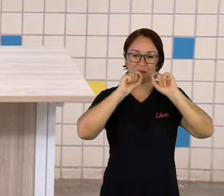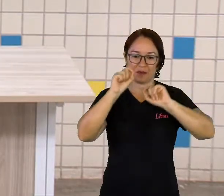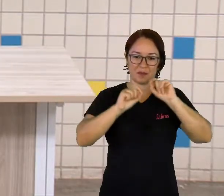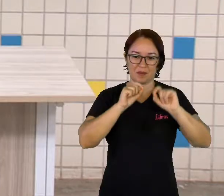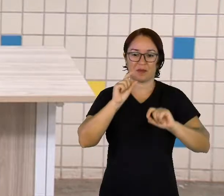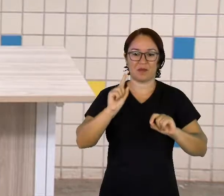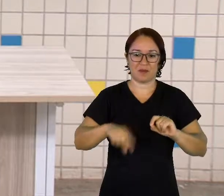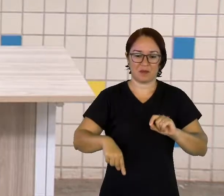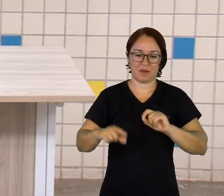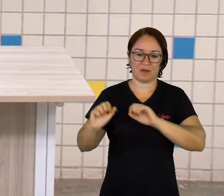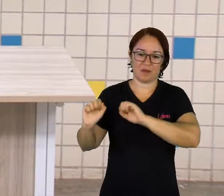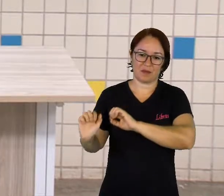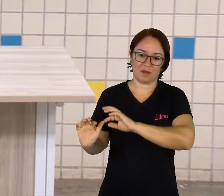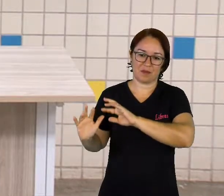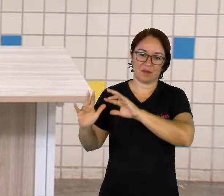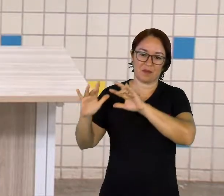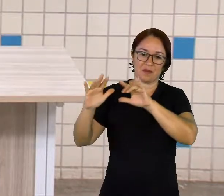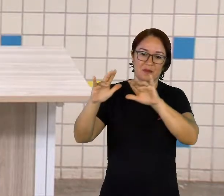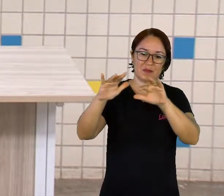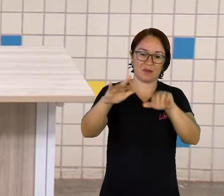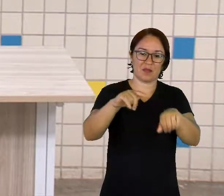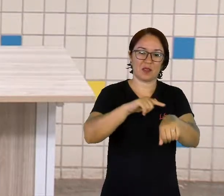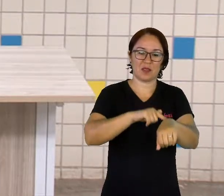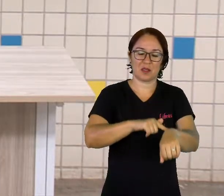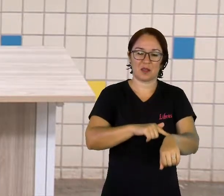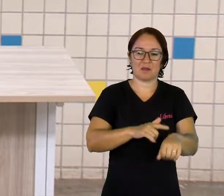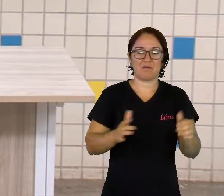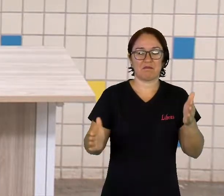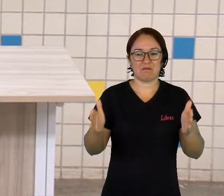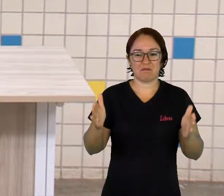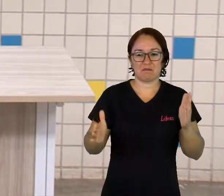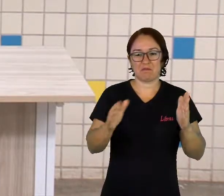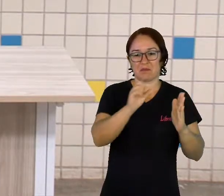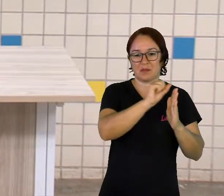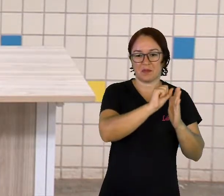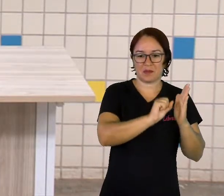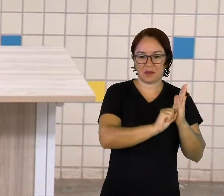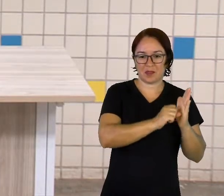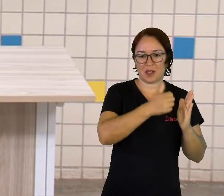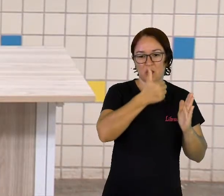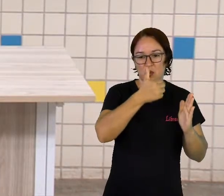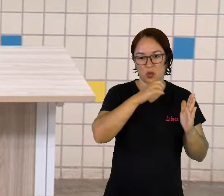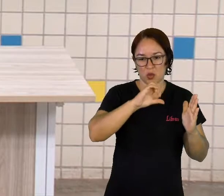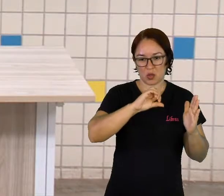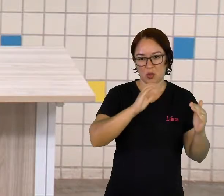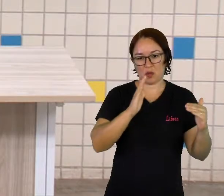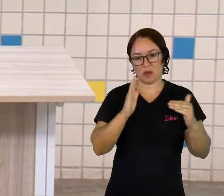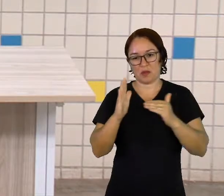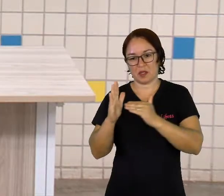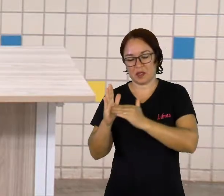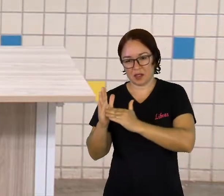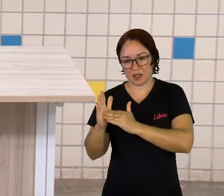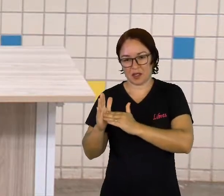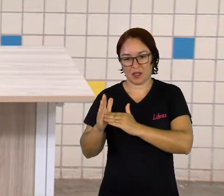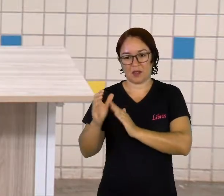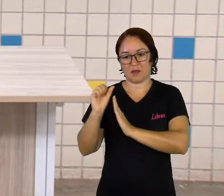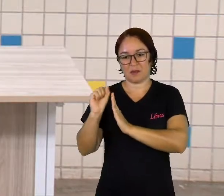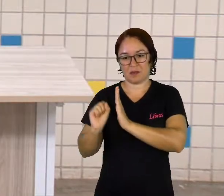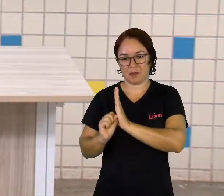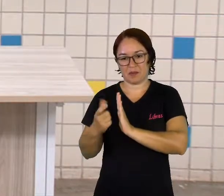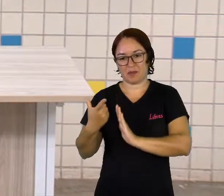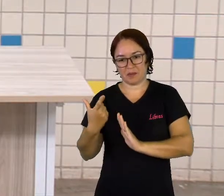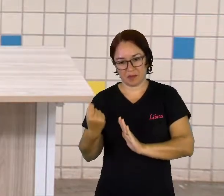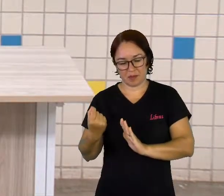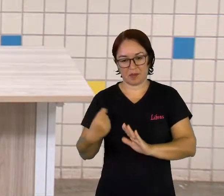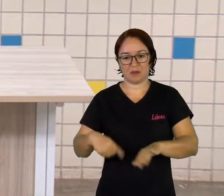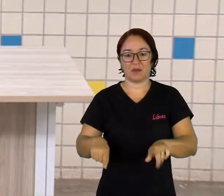migratórios do final do século XIX para início do século XX e também o trabalho escravo na